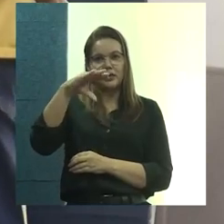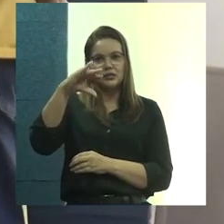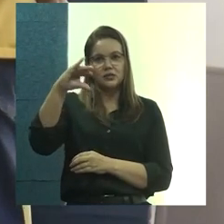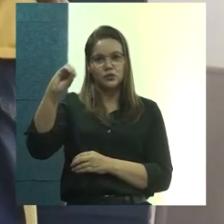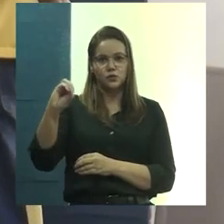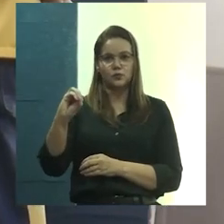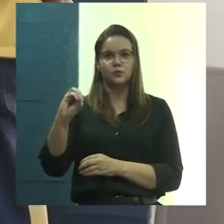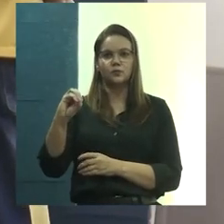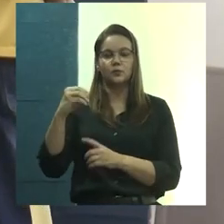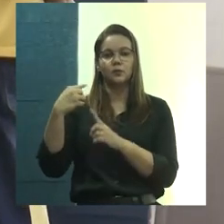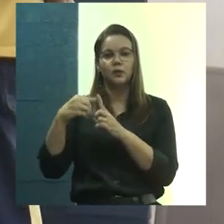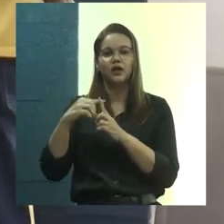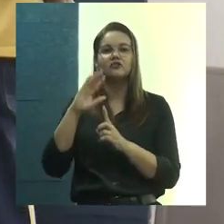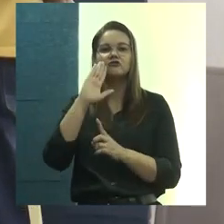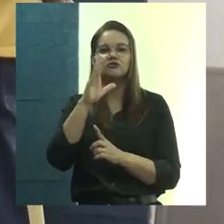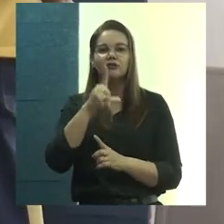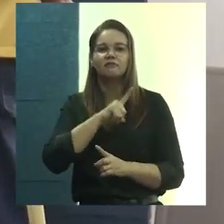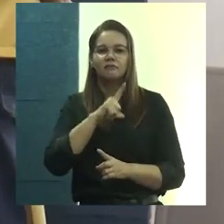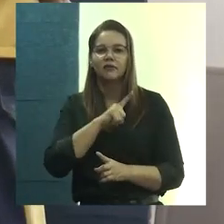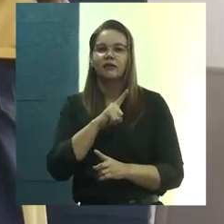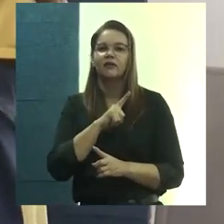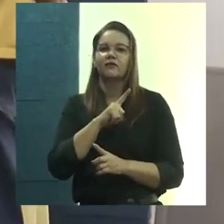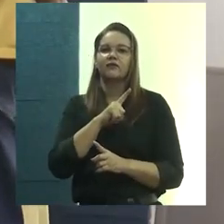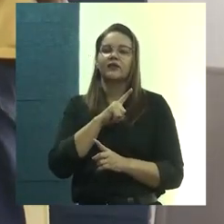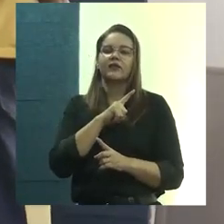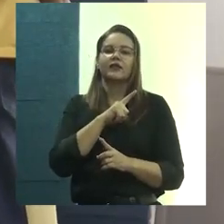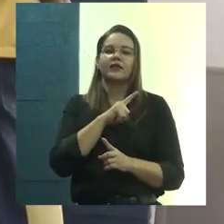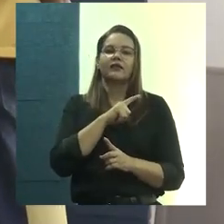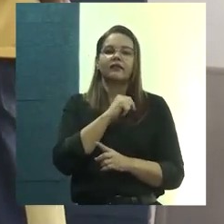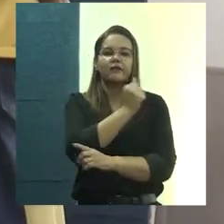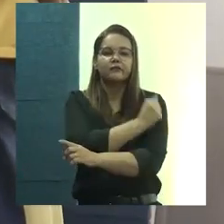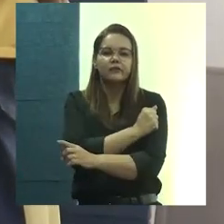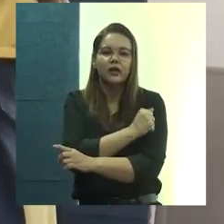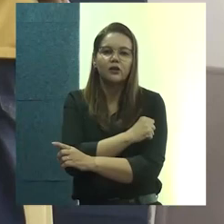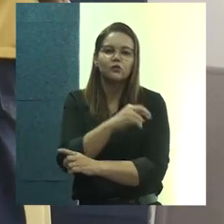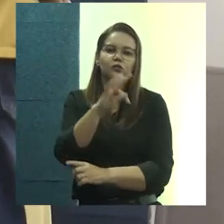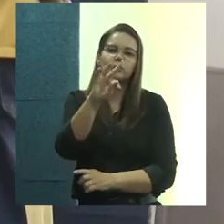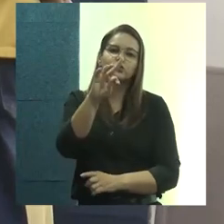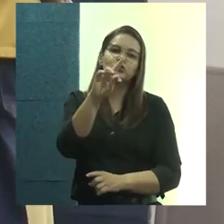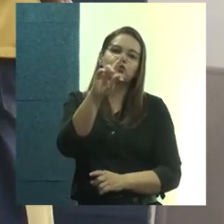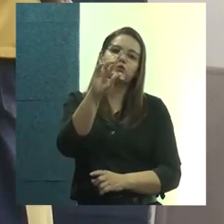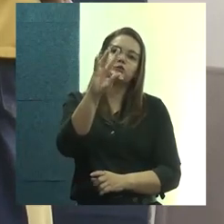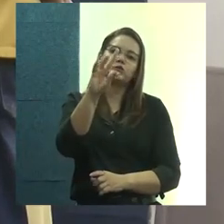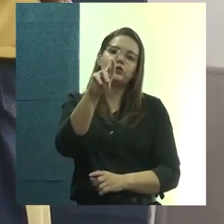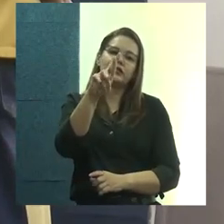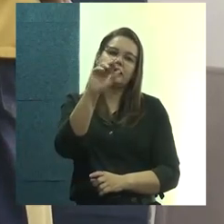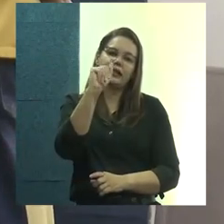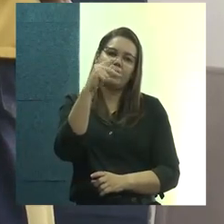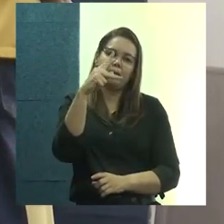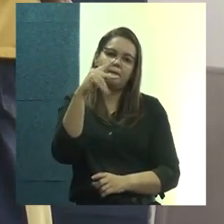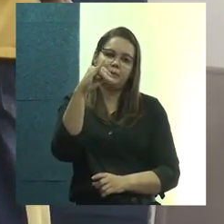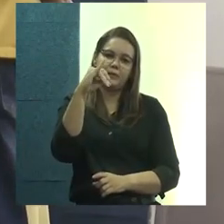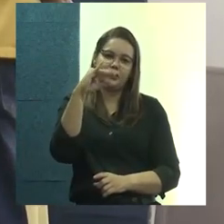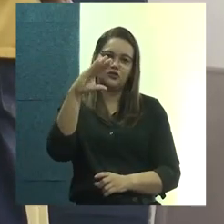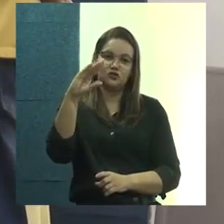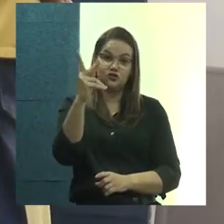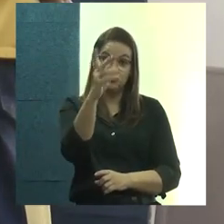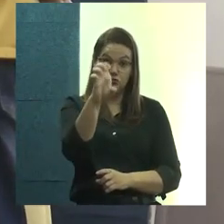E a gente vê os frutos disso, com os alunos do Trapiche, hoje a Chão. E a residência, ela é